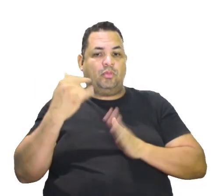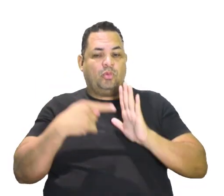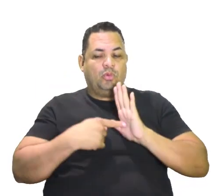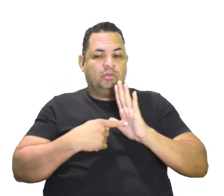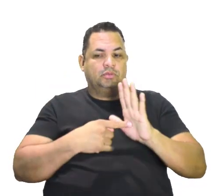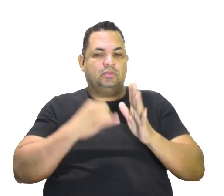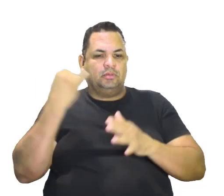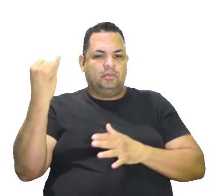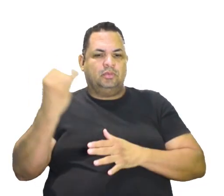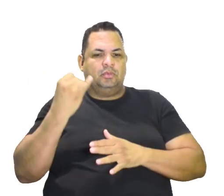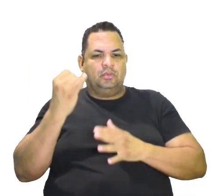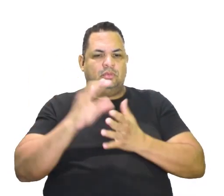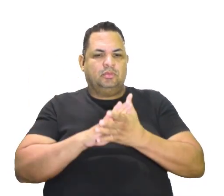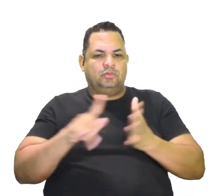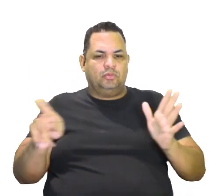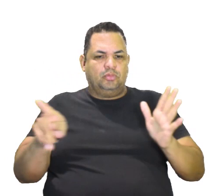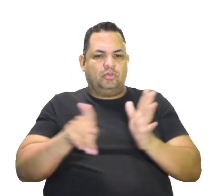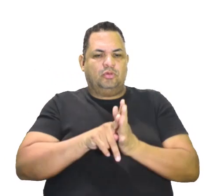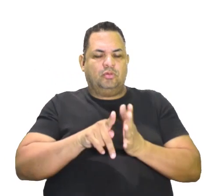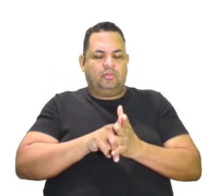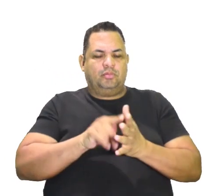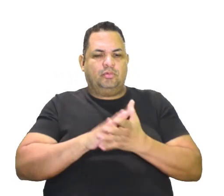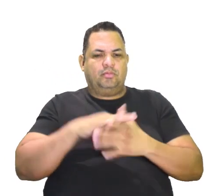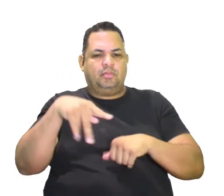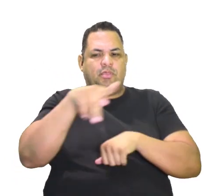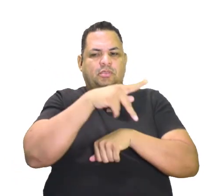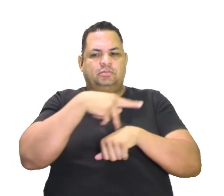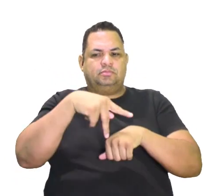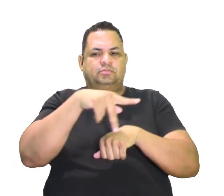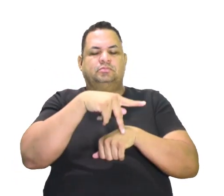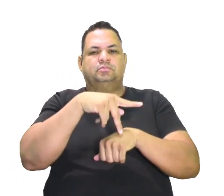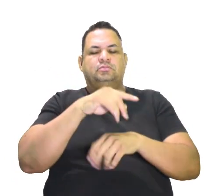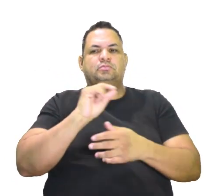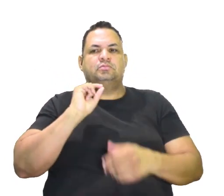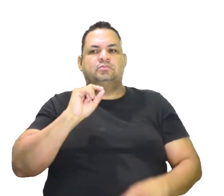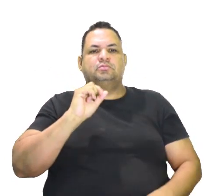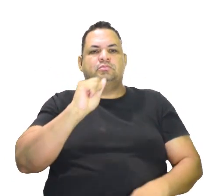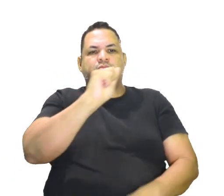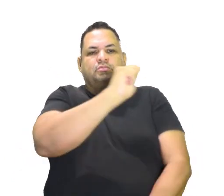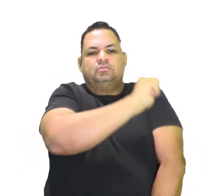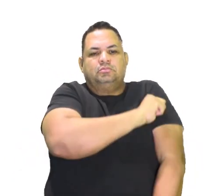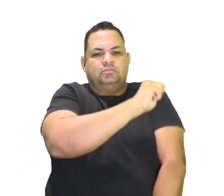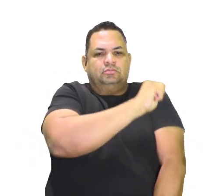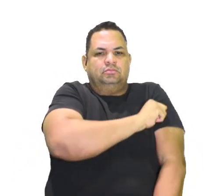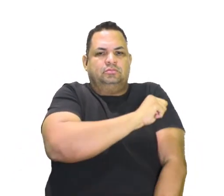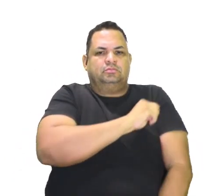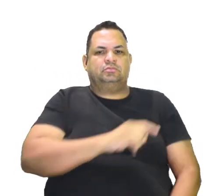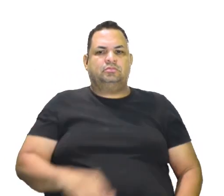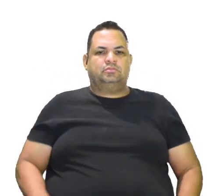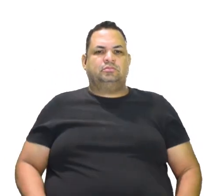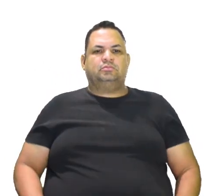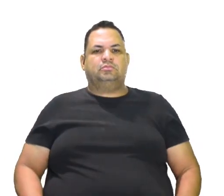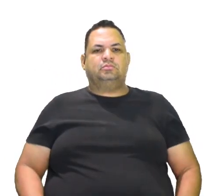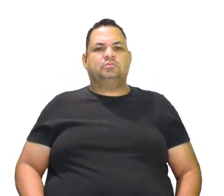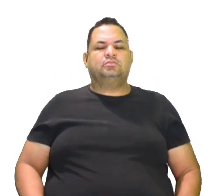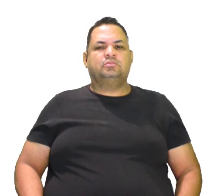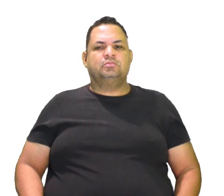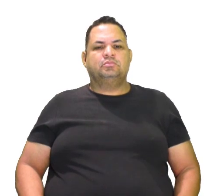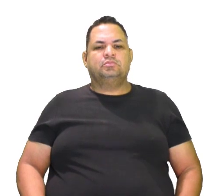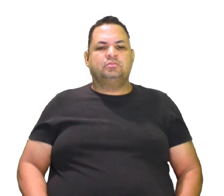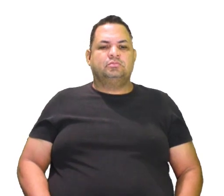nacionalismo. Então, você aí que é um aluno delicado, estudioso,